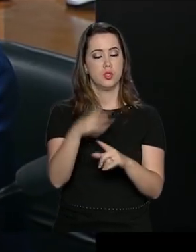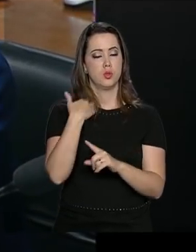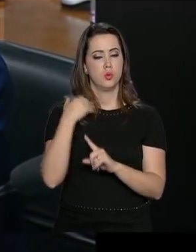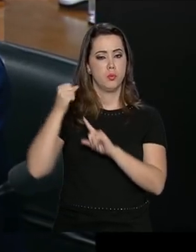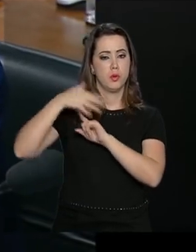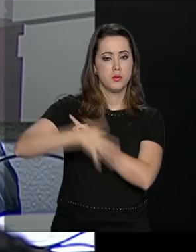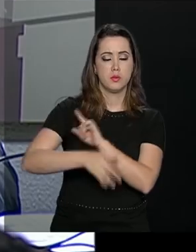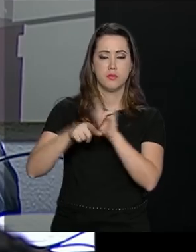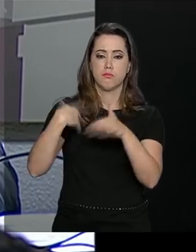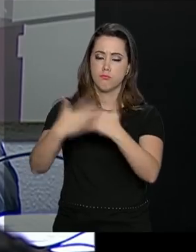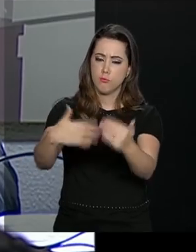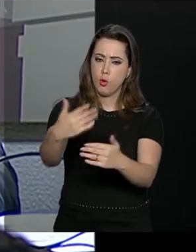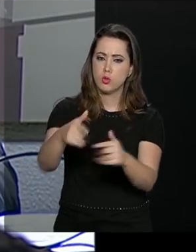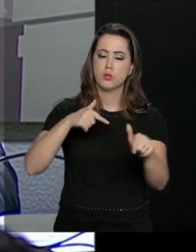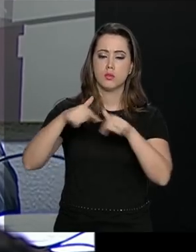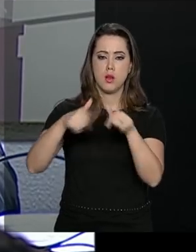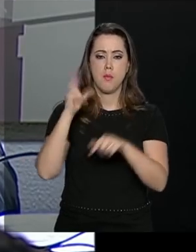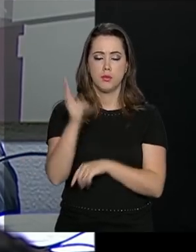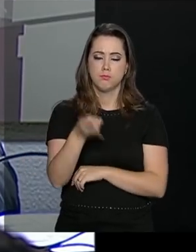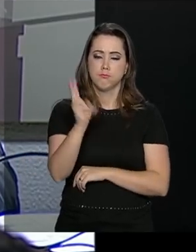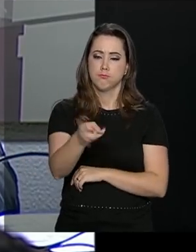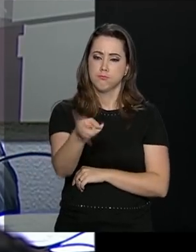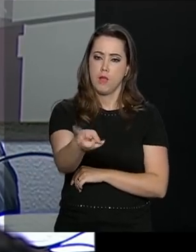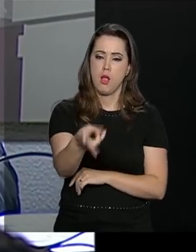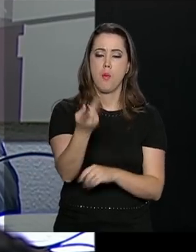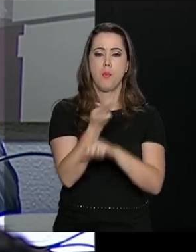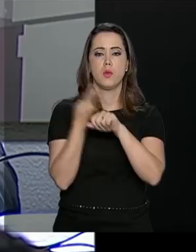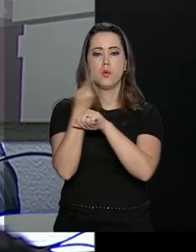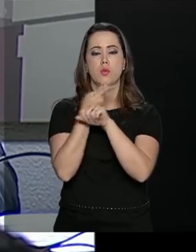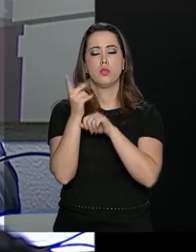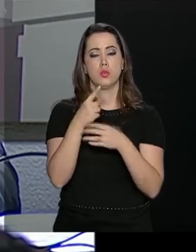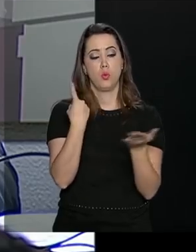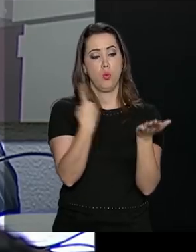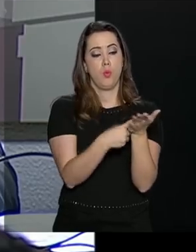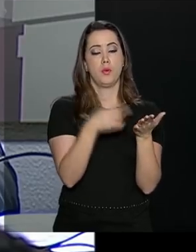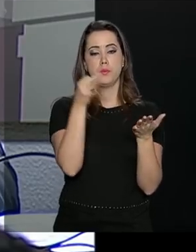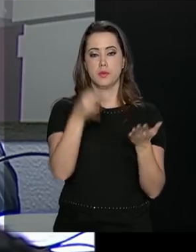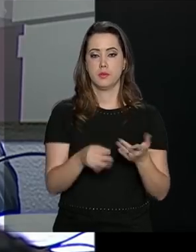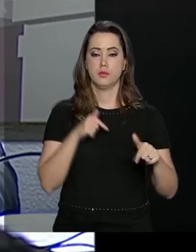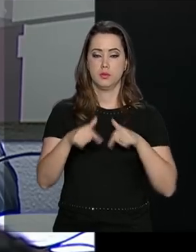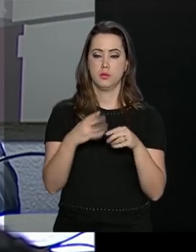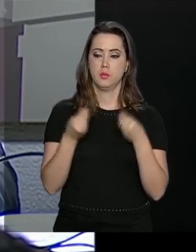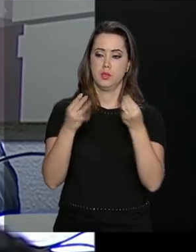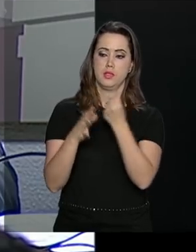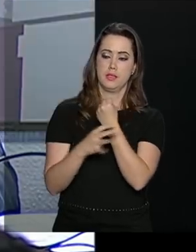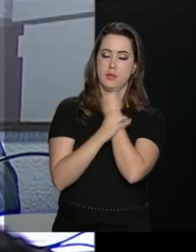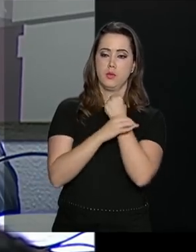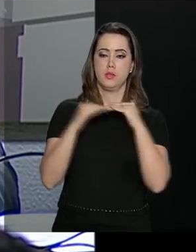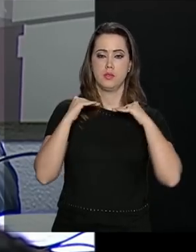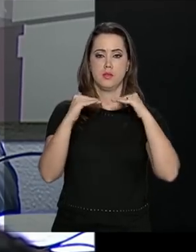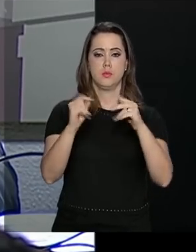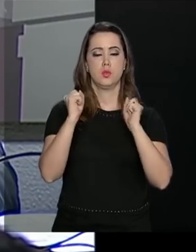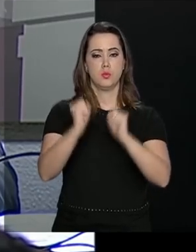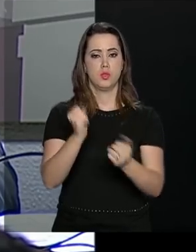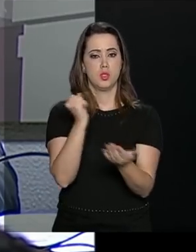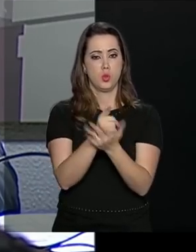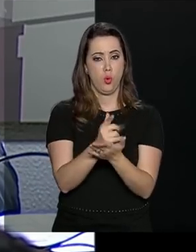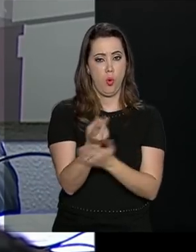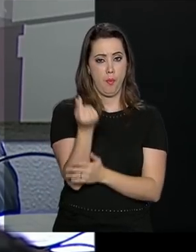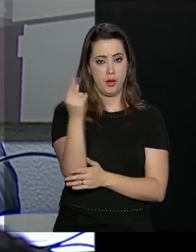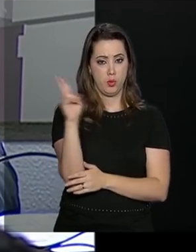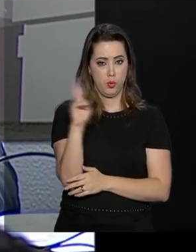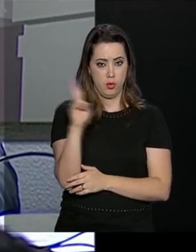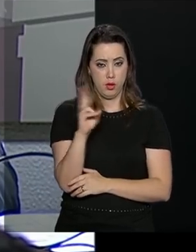Central, manterei seu trabalho incansável na busca do cumprimento de sua missão, de assegurar a estabilidade do poder de compra da moeda,